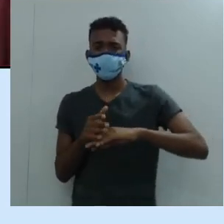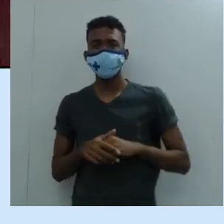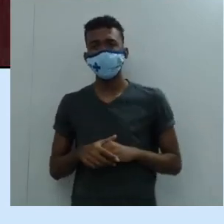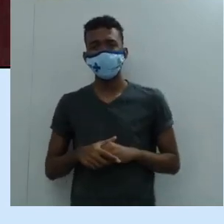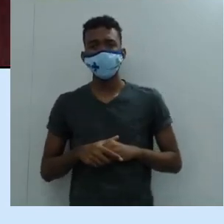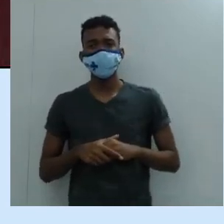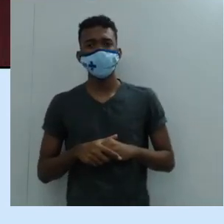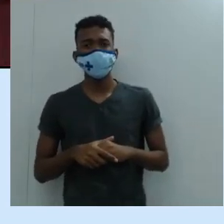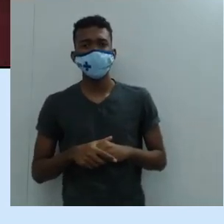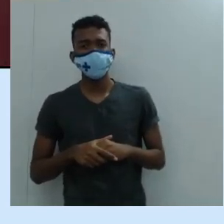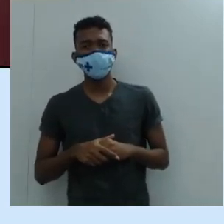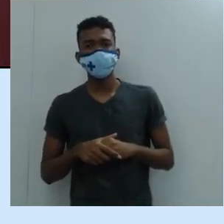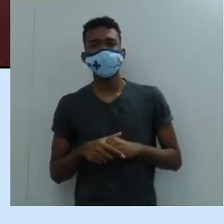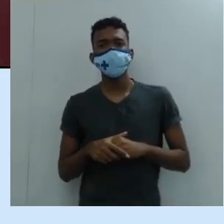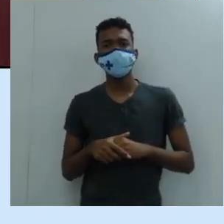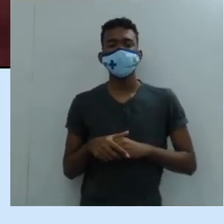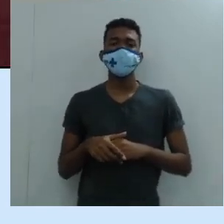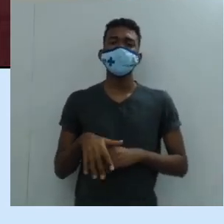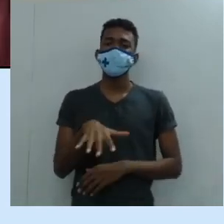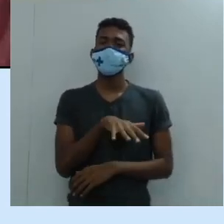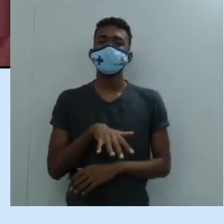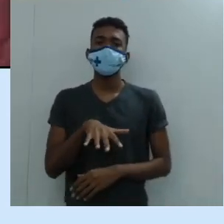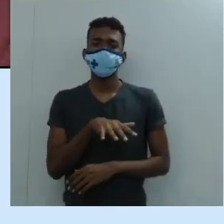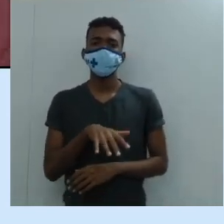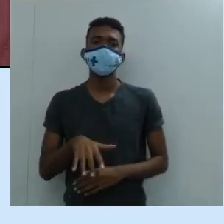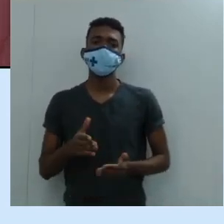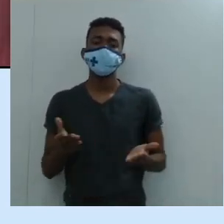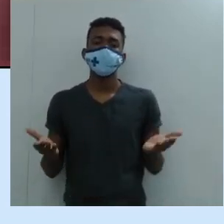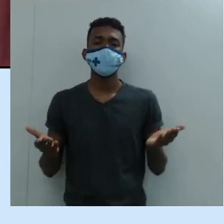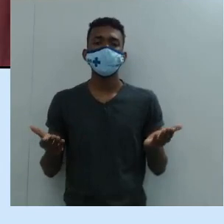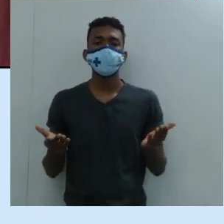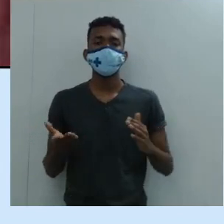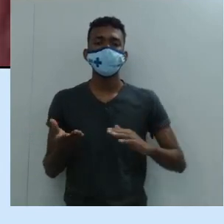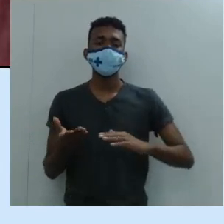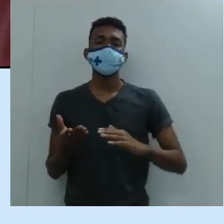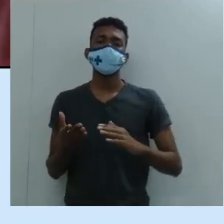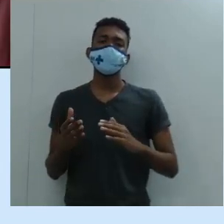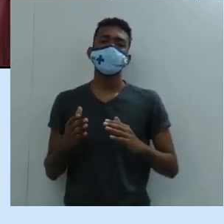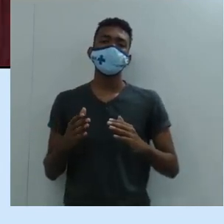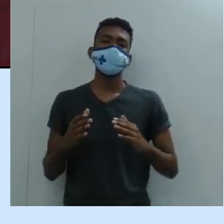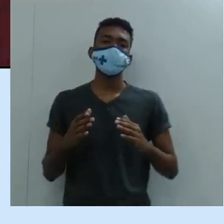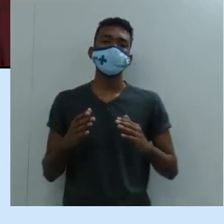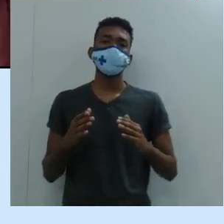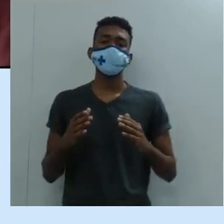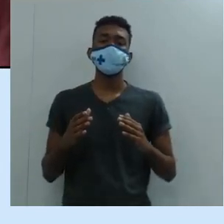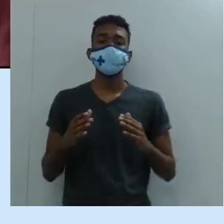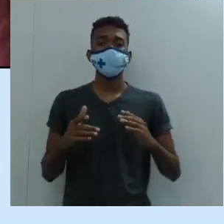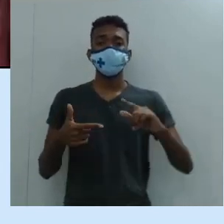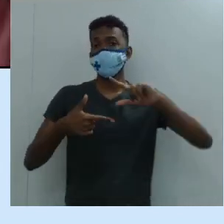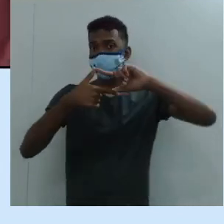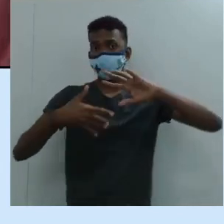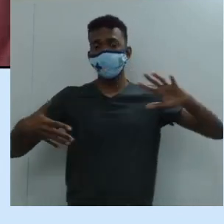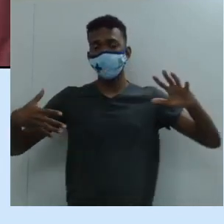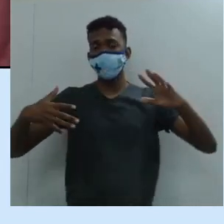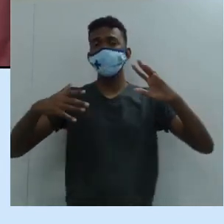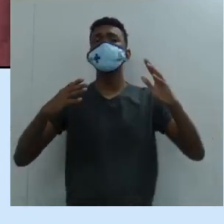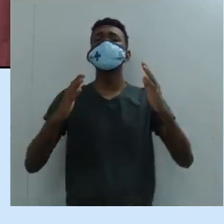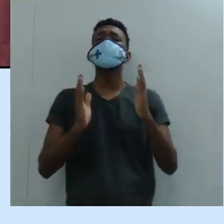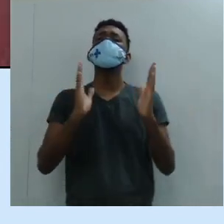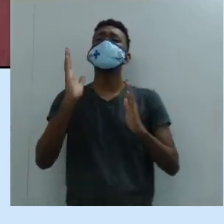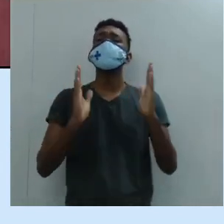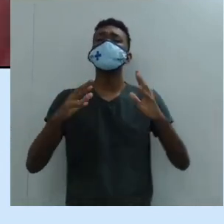cultura da antiguidade clássica, né? Então vamos listar a realidade do quê? Diferença o pensamento medieval,